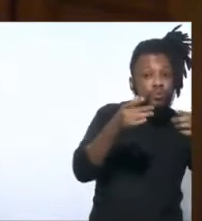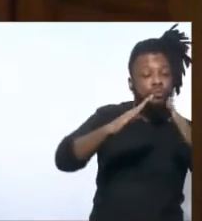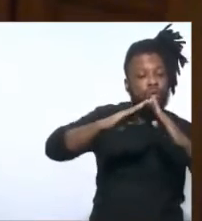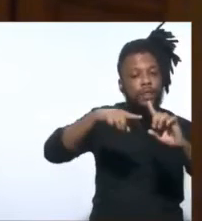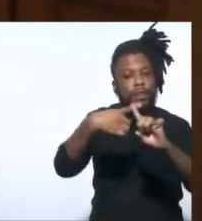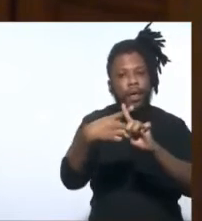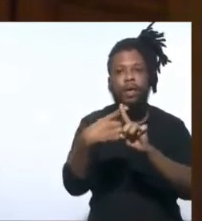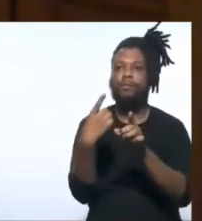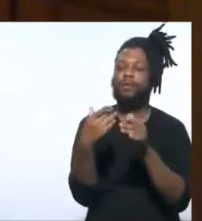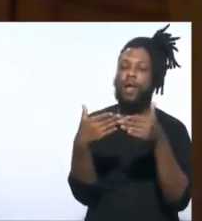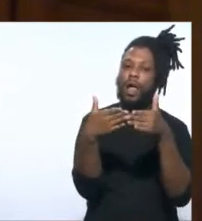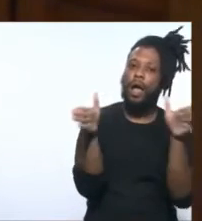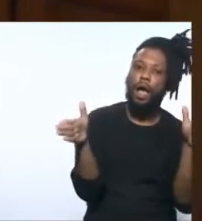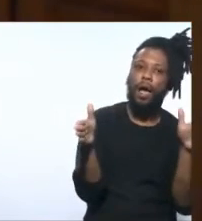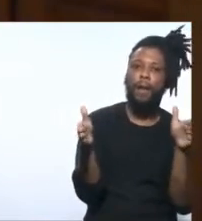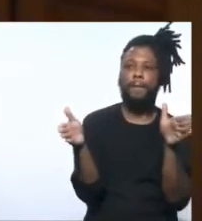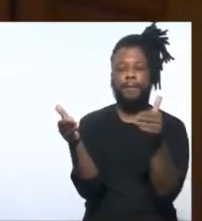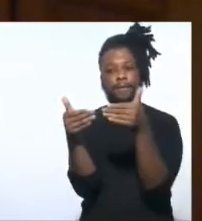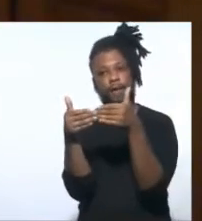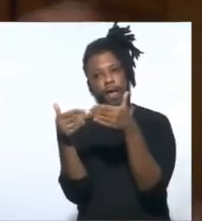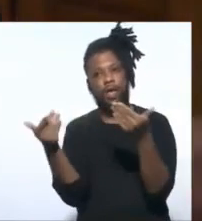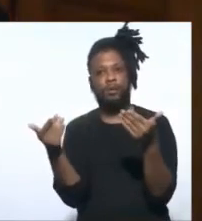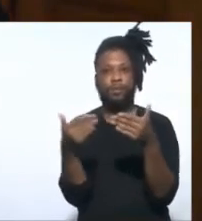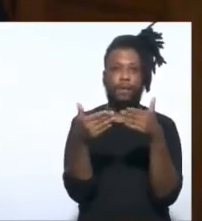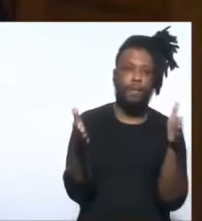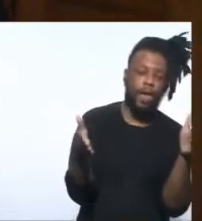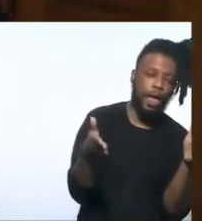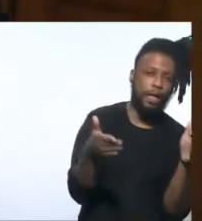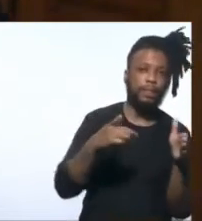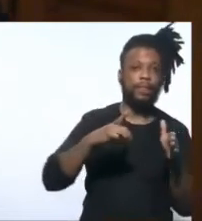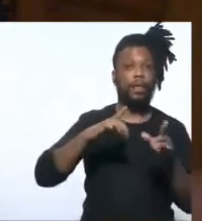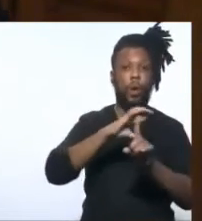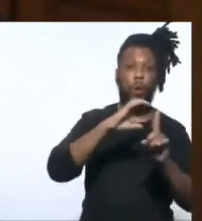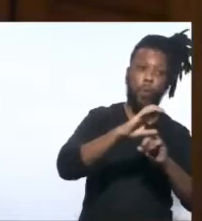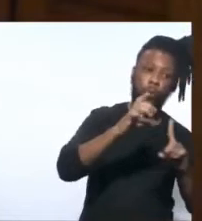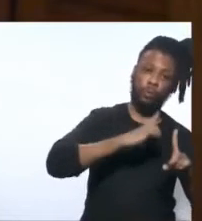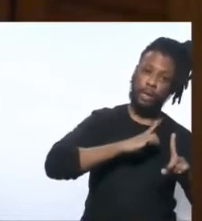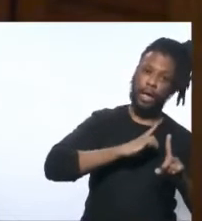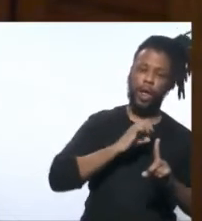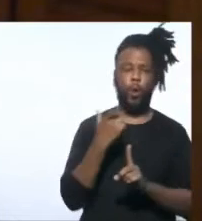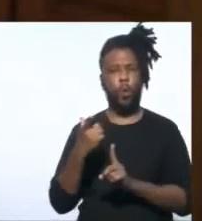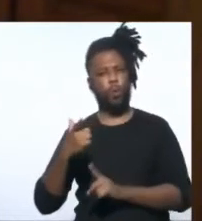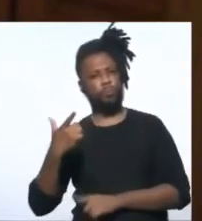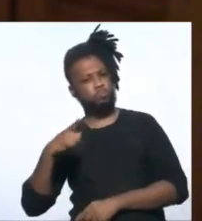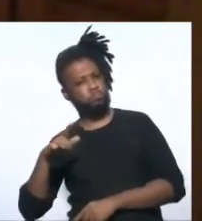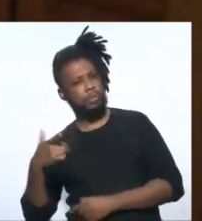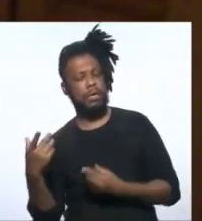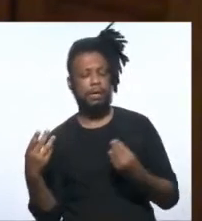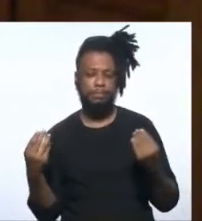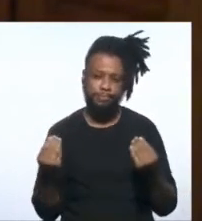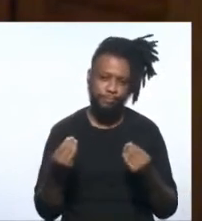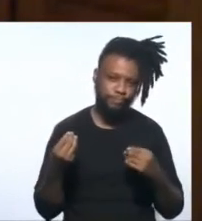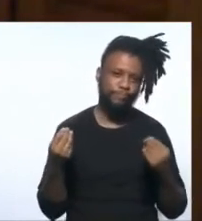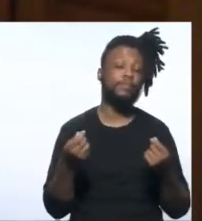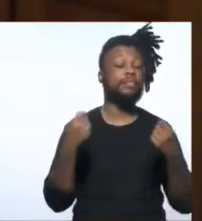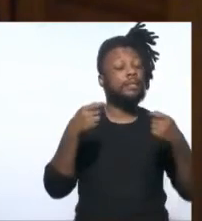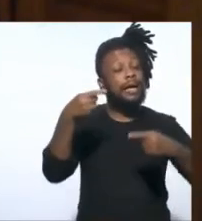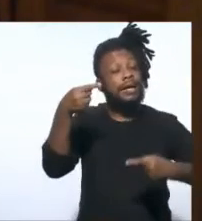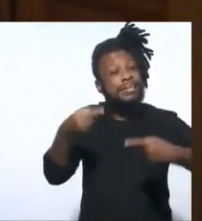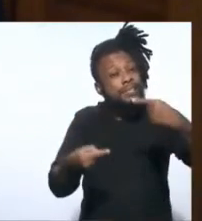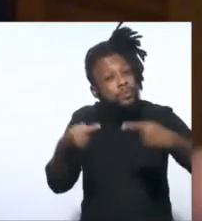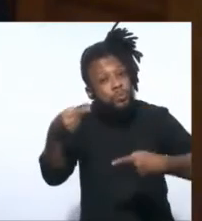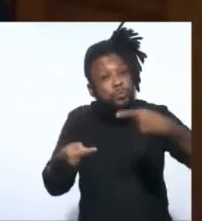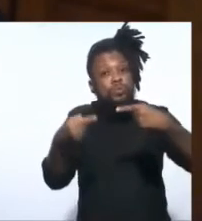aberta, aberta deve estar sempre, se tem culto ou se não tem culto. Nós estamos discutindo